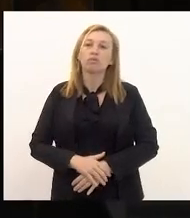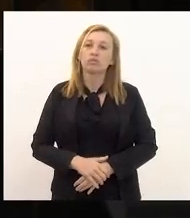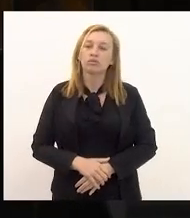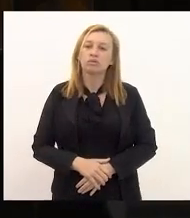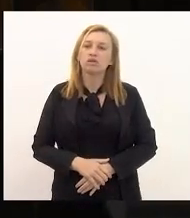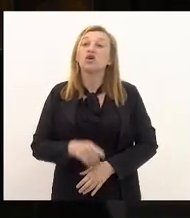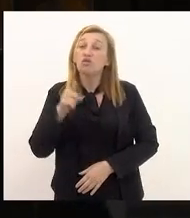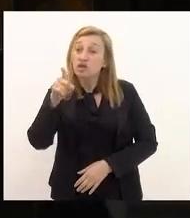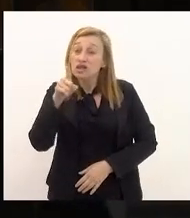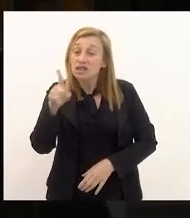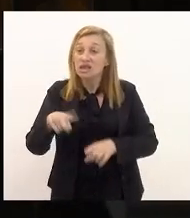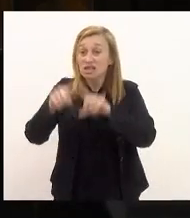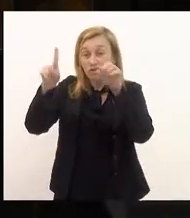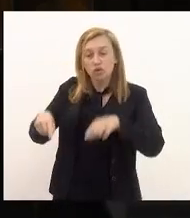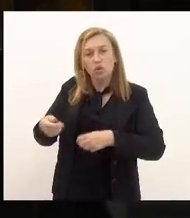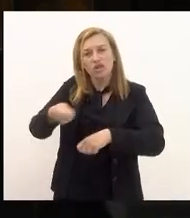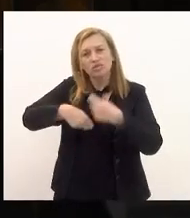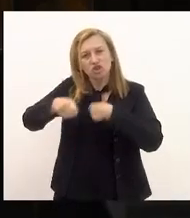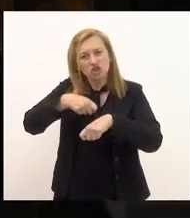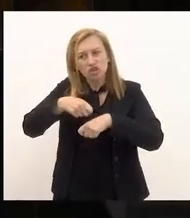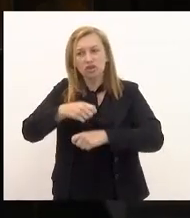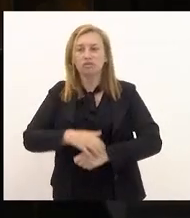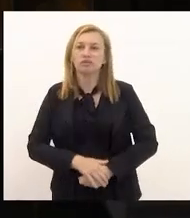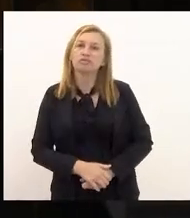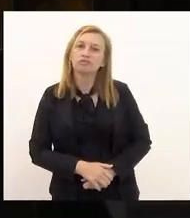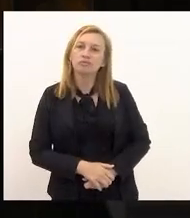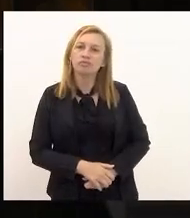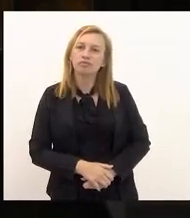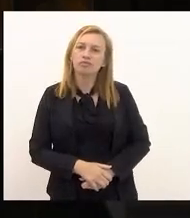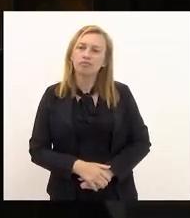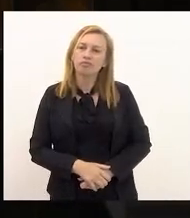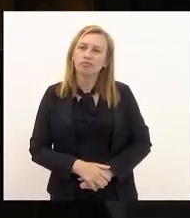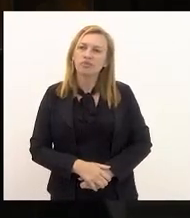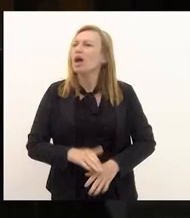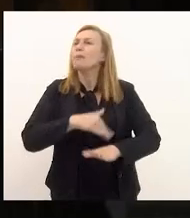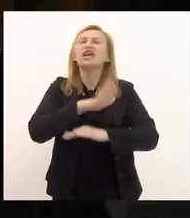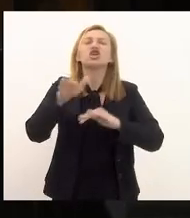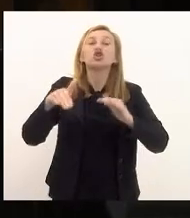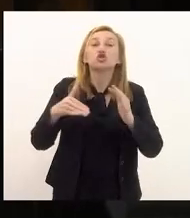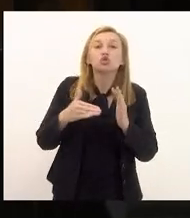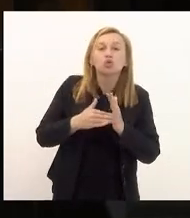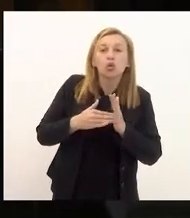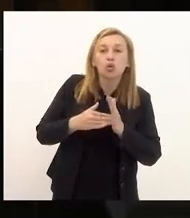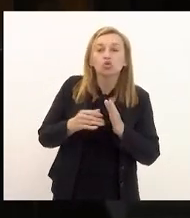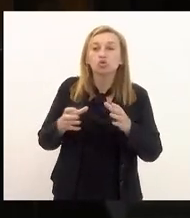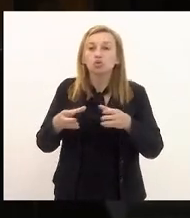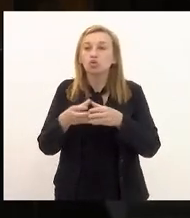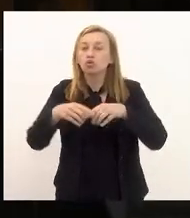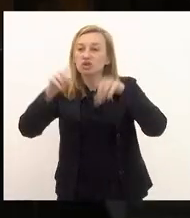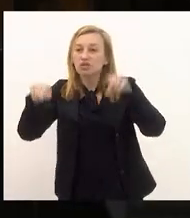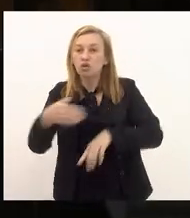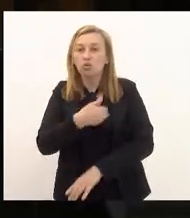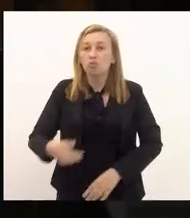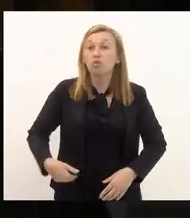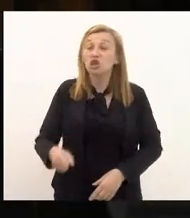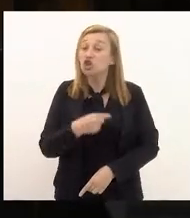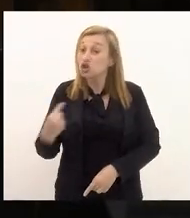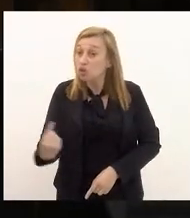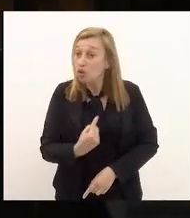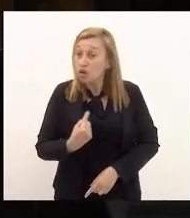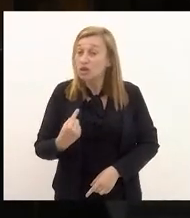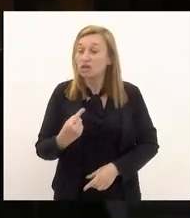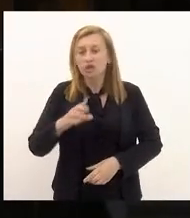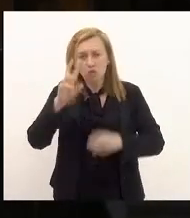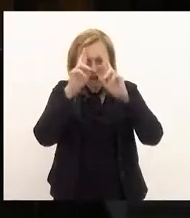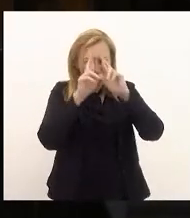a você servidor administrativo a todas as categorias de servidores públicos que nós temos o